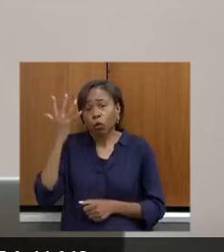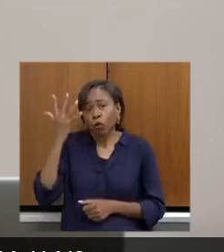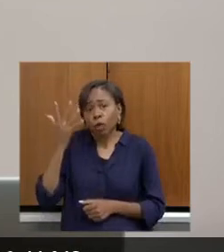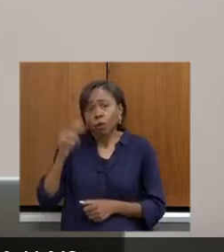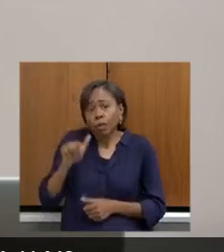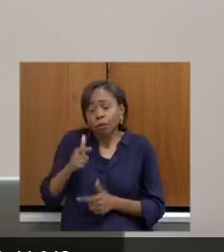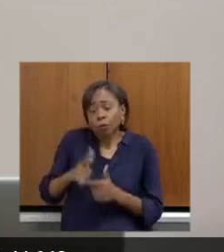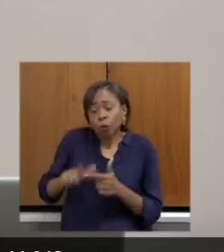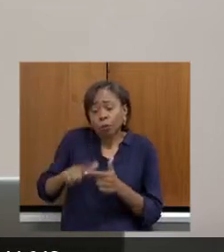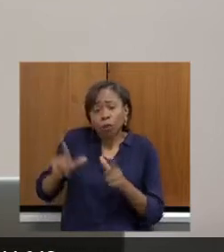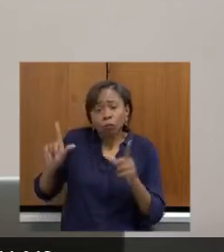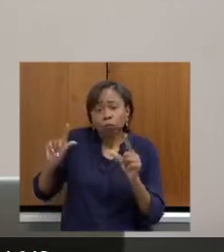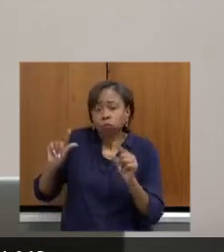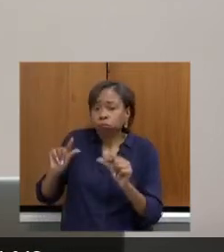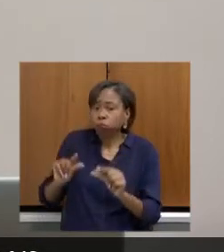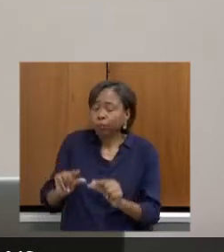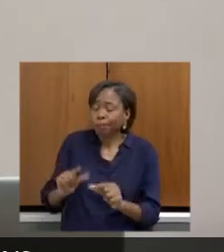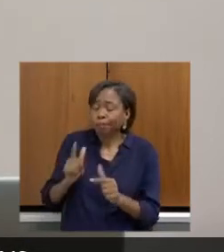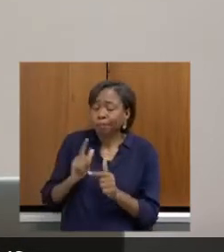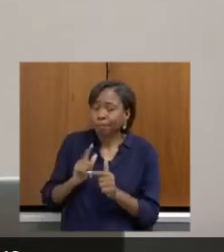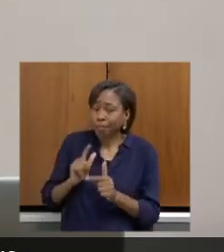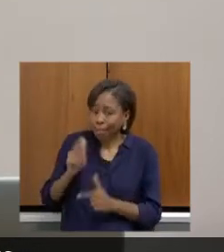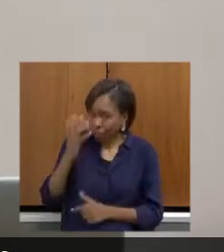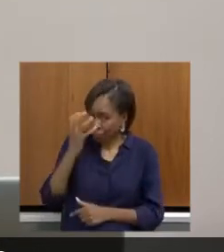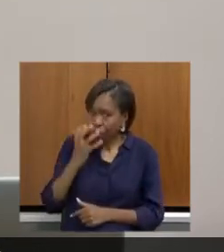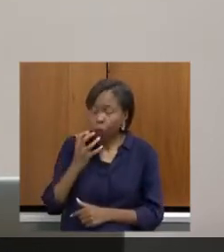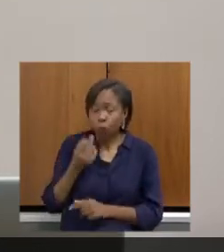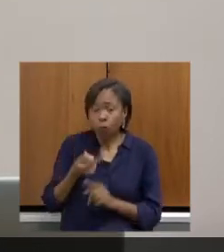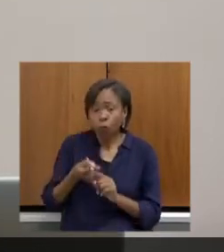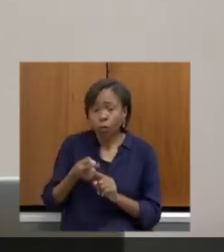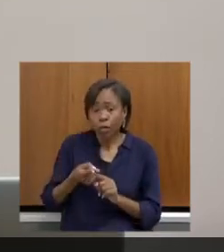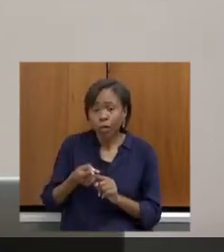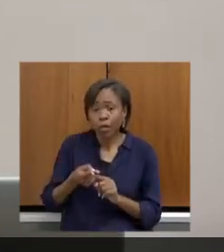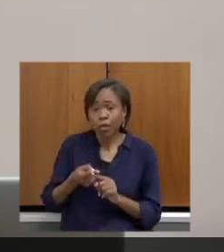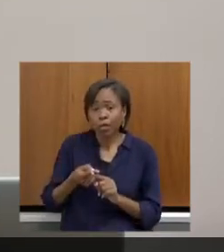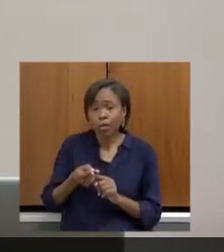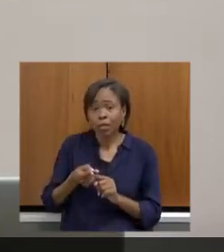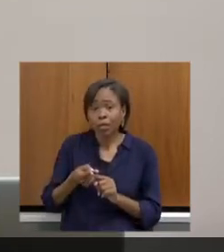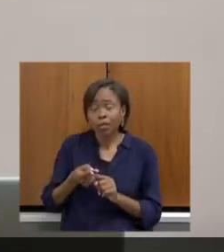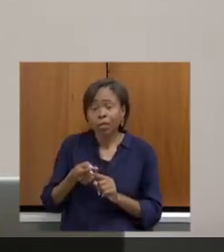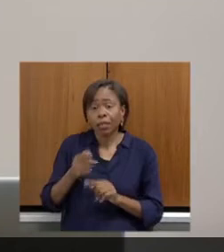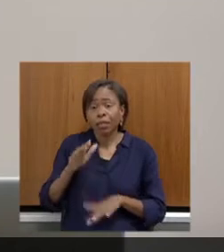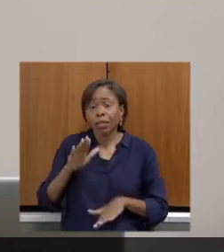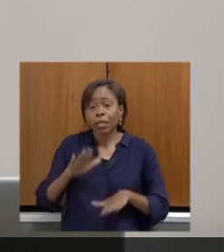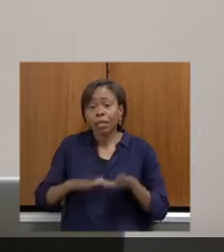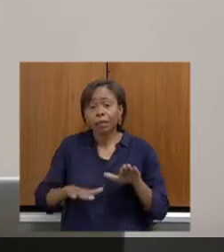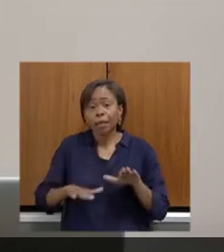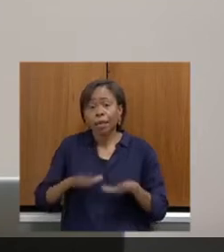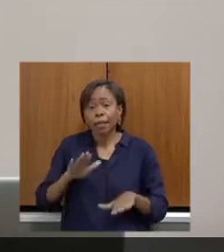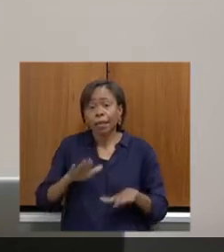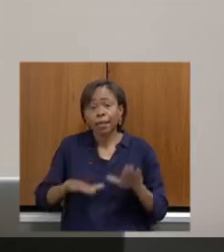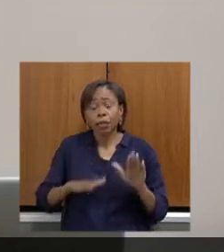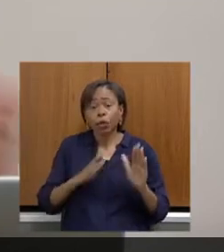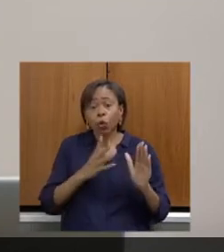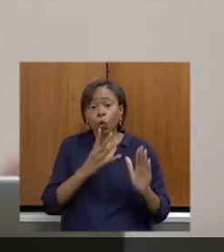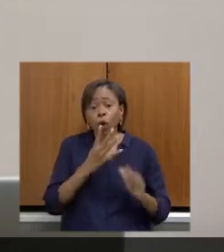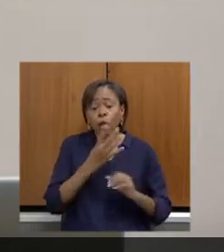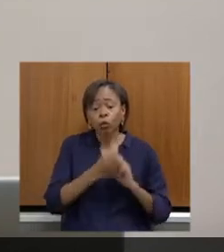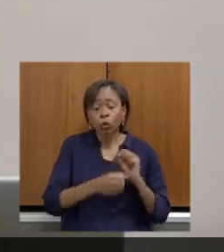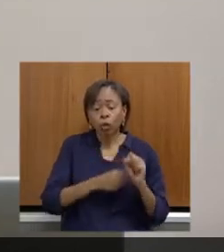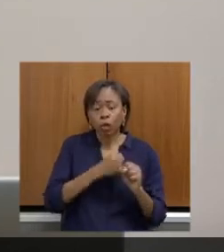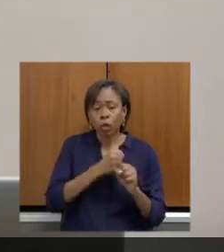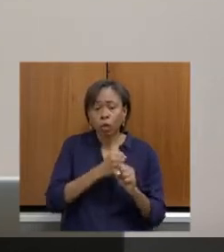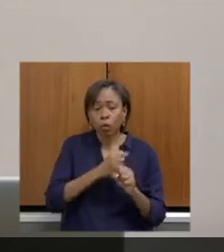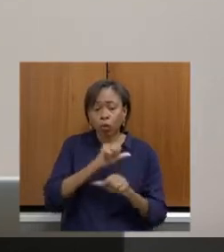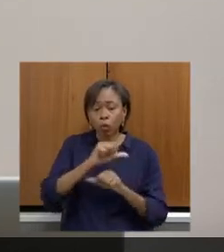problema que é sério, e que, na realidade, na ponta, ele acaba, porque a cada quatro anos muda, troca,